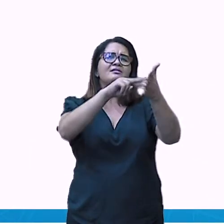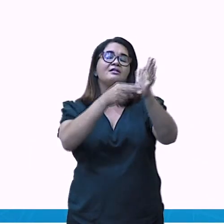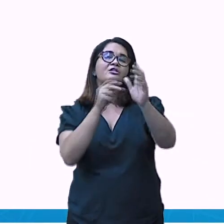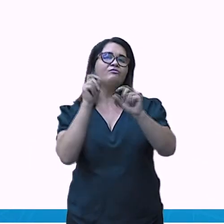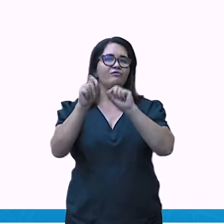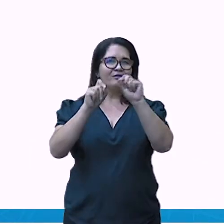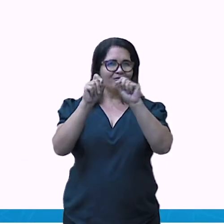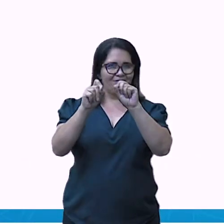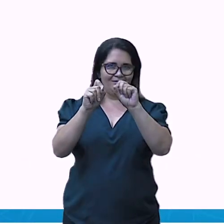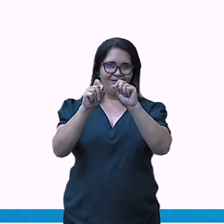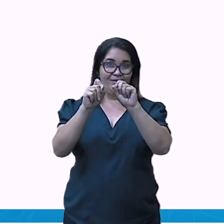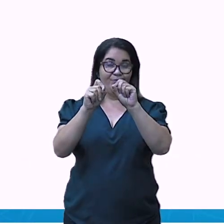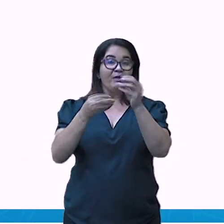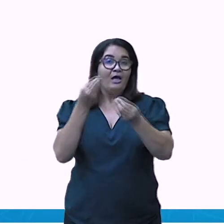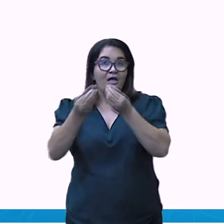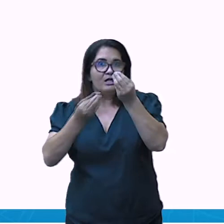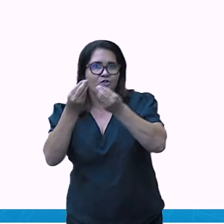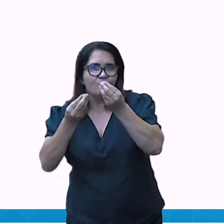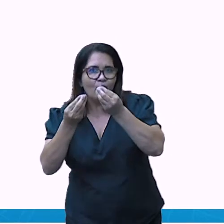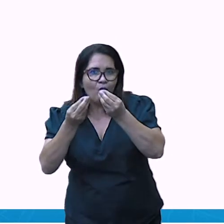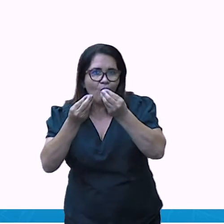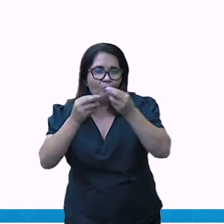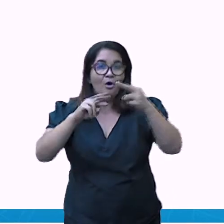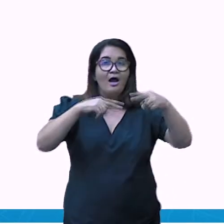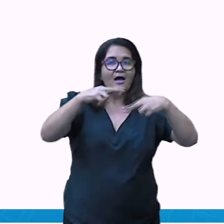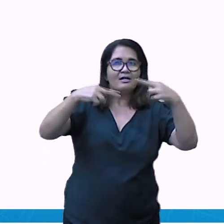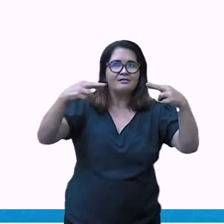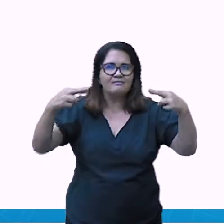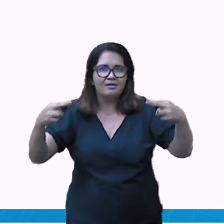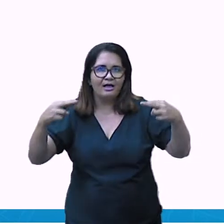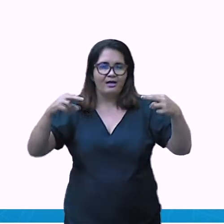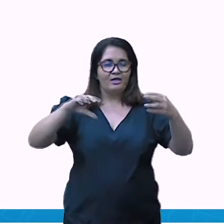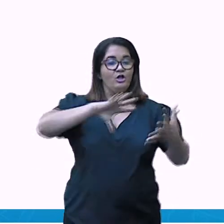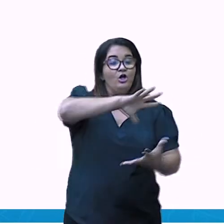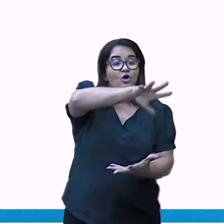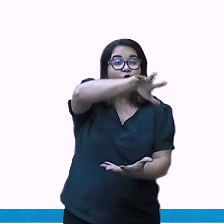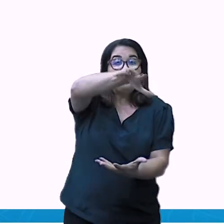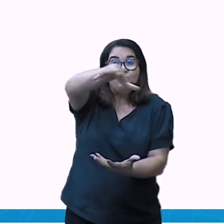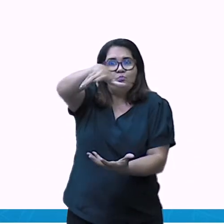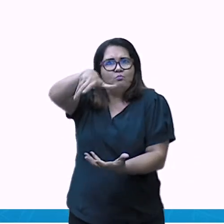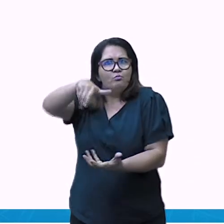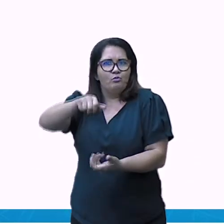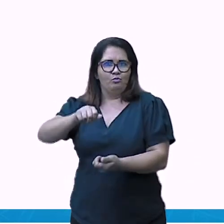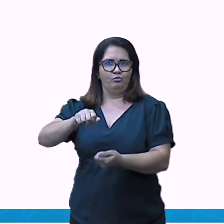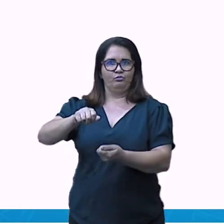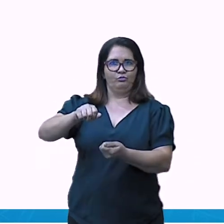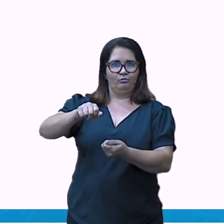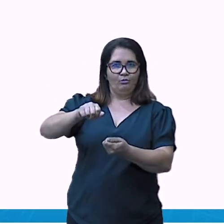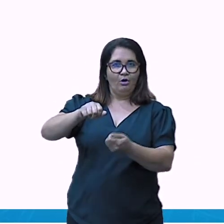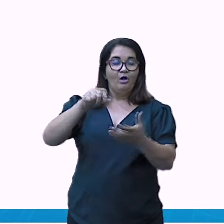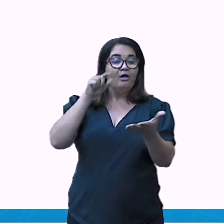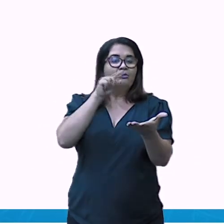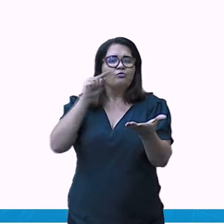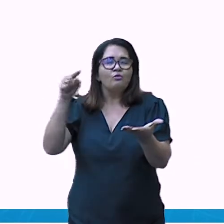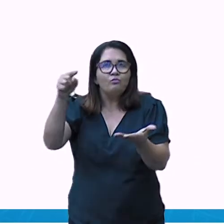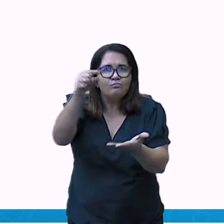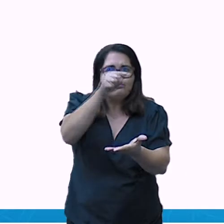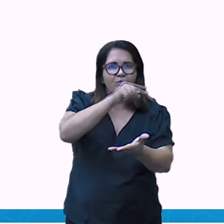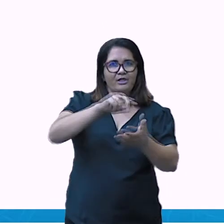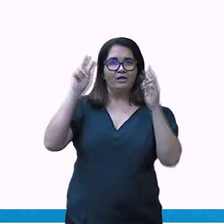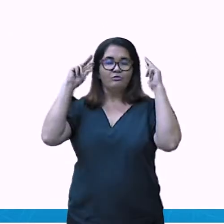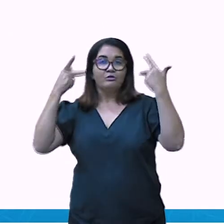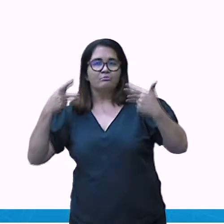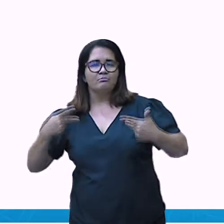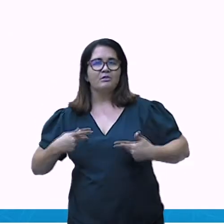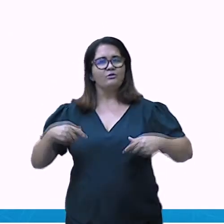planeta. Fazendo com que cada um de nós mude o comportamento diante do consumo e a